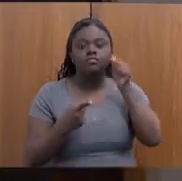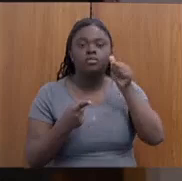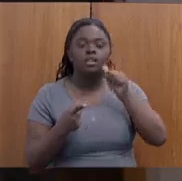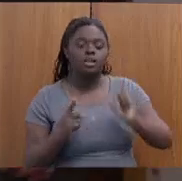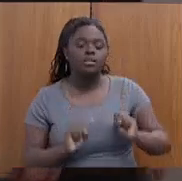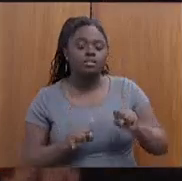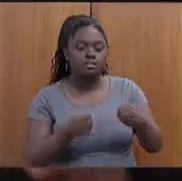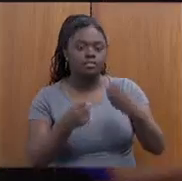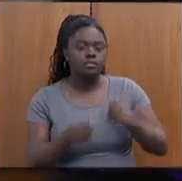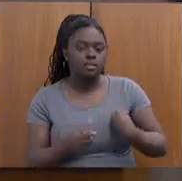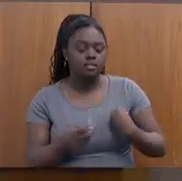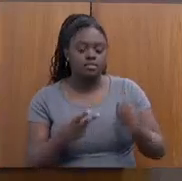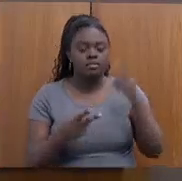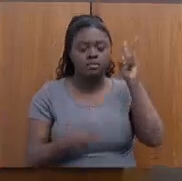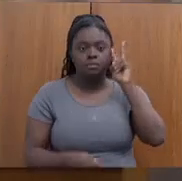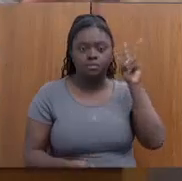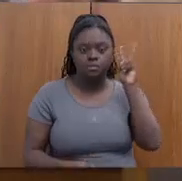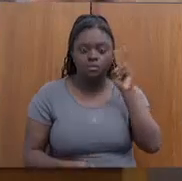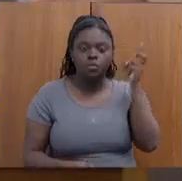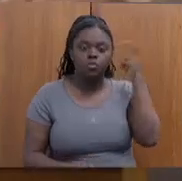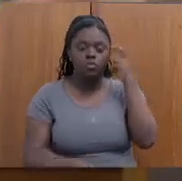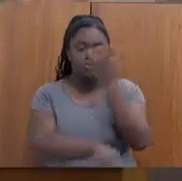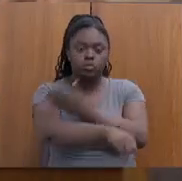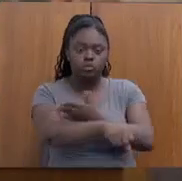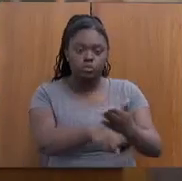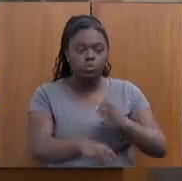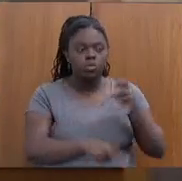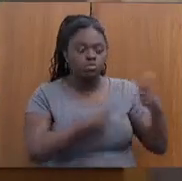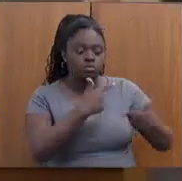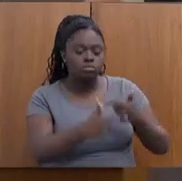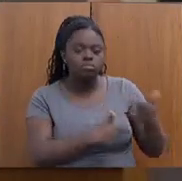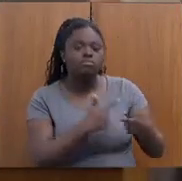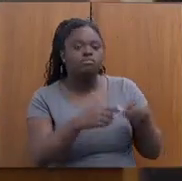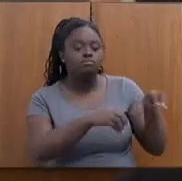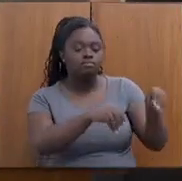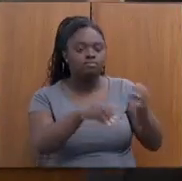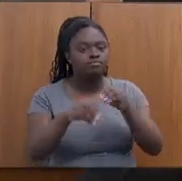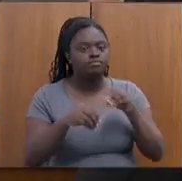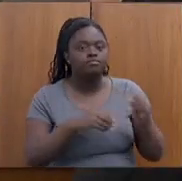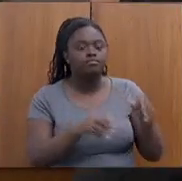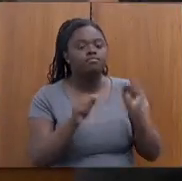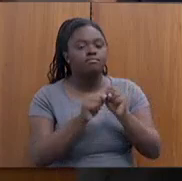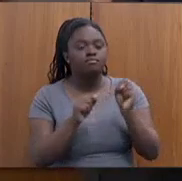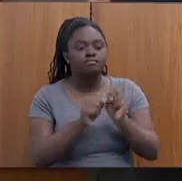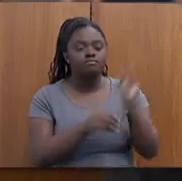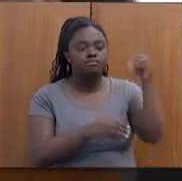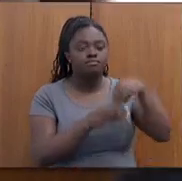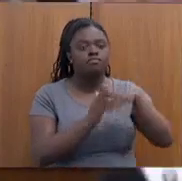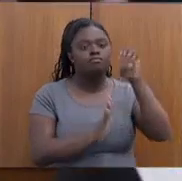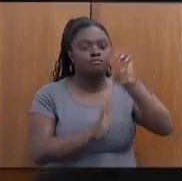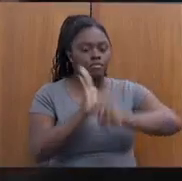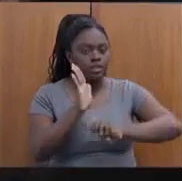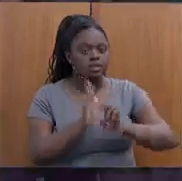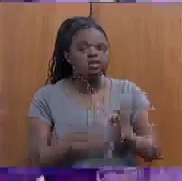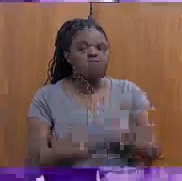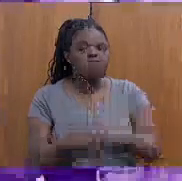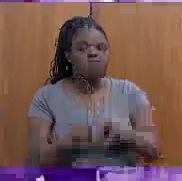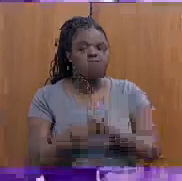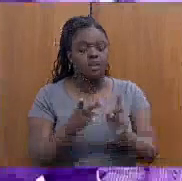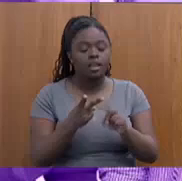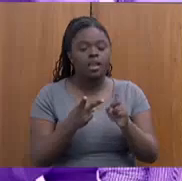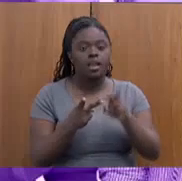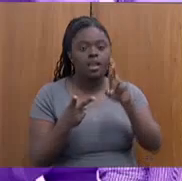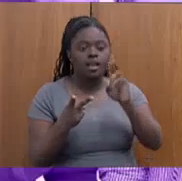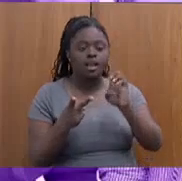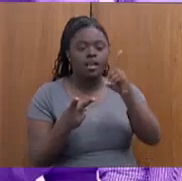da Vida, Memória, Cultura e Manejo da Terra, que foi realizado com recurso de emenda parlamentar. E a Rede Solidária